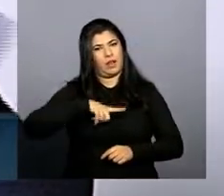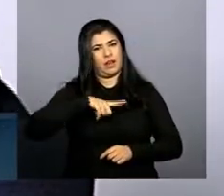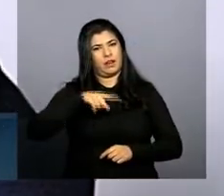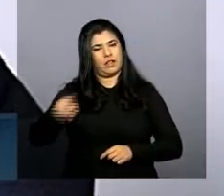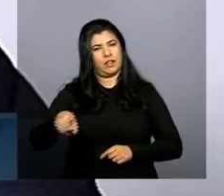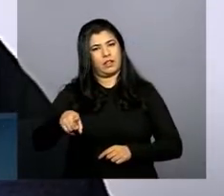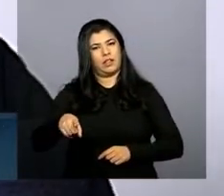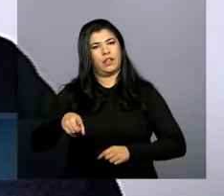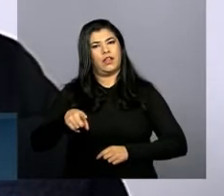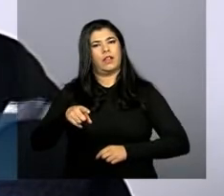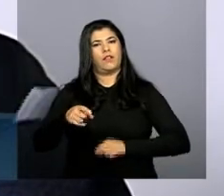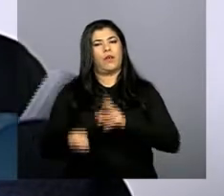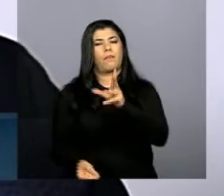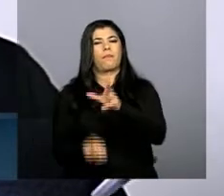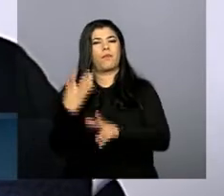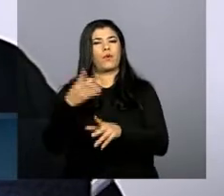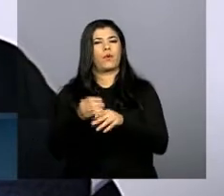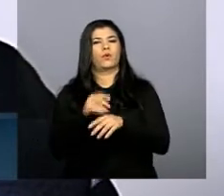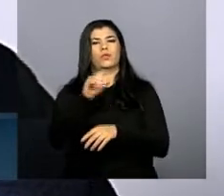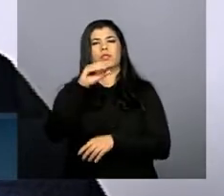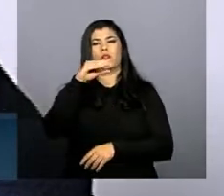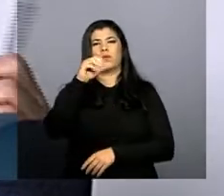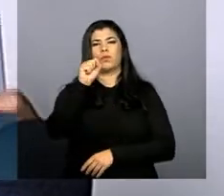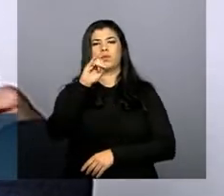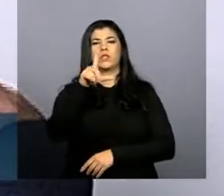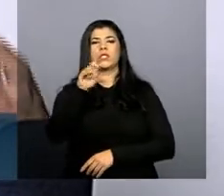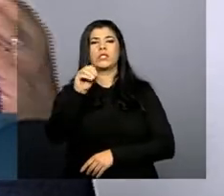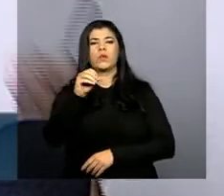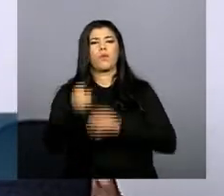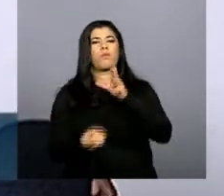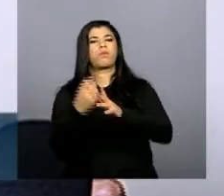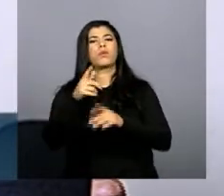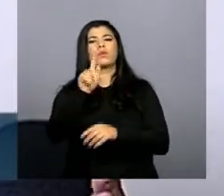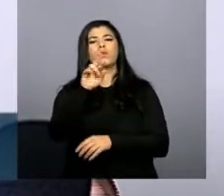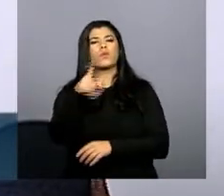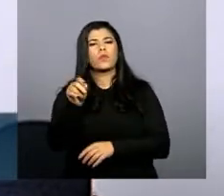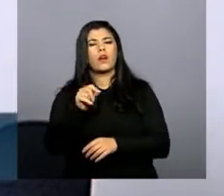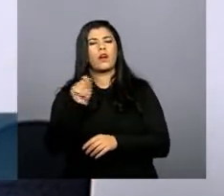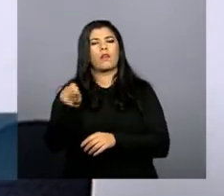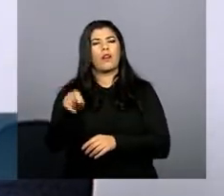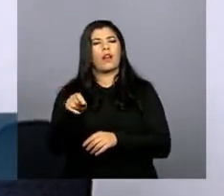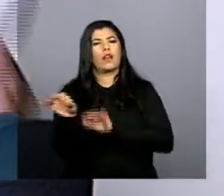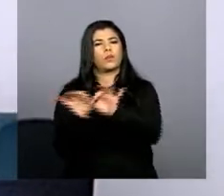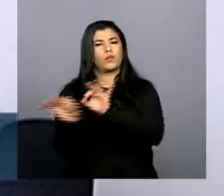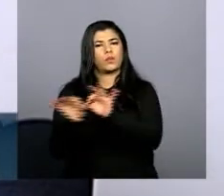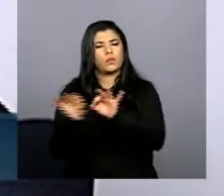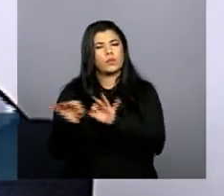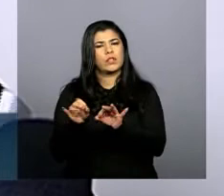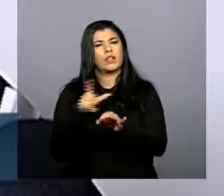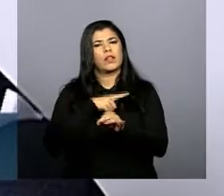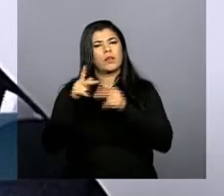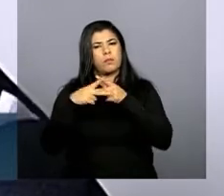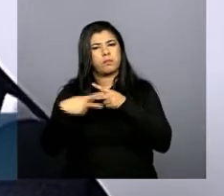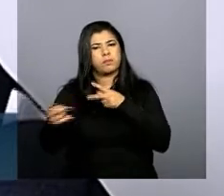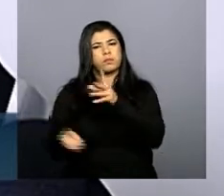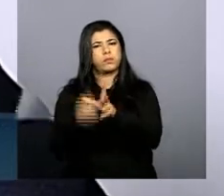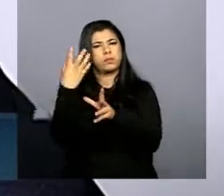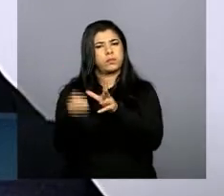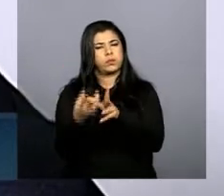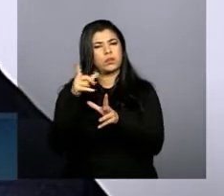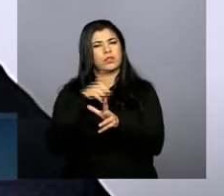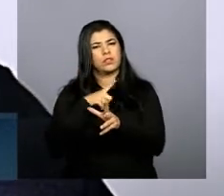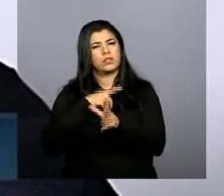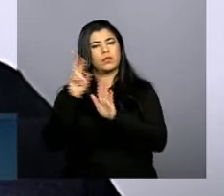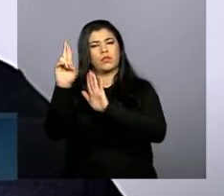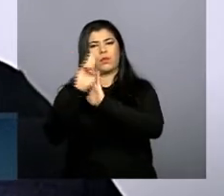associado a uma estrutura industrial tem uma estrutura de processamento desses grãos passa a ter um licenciamento ambiental com